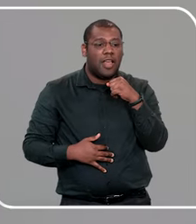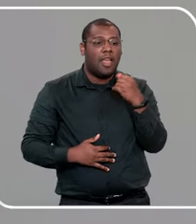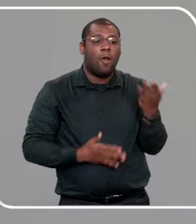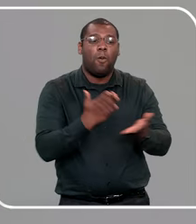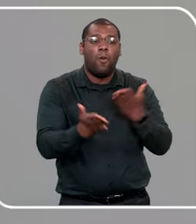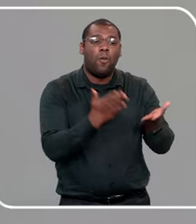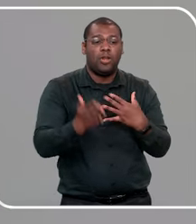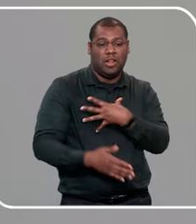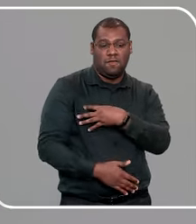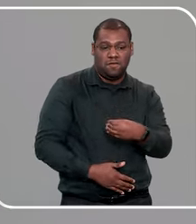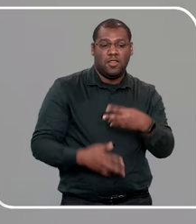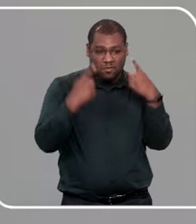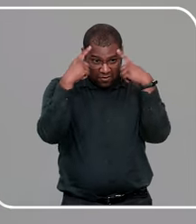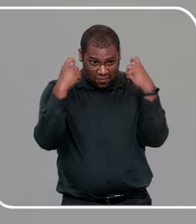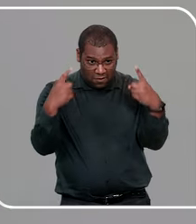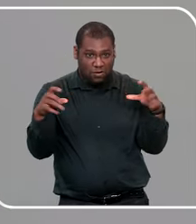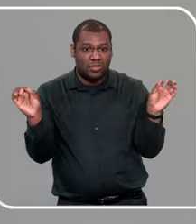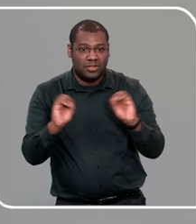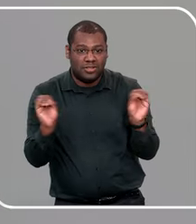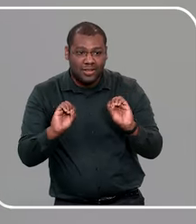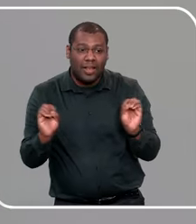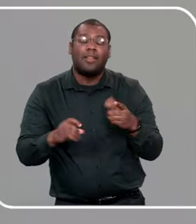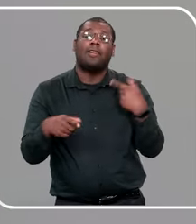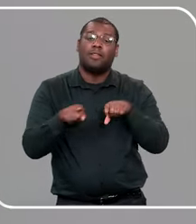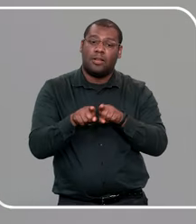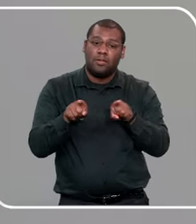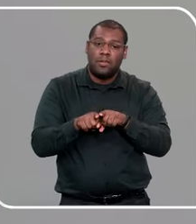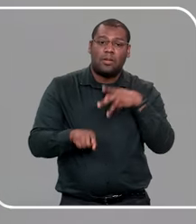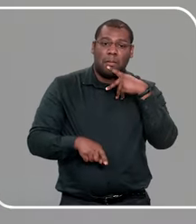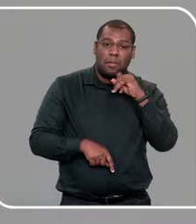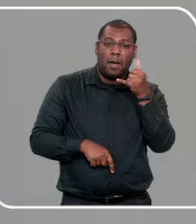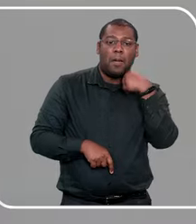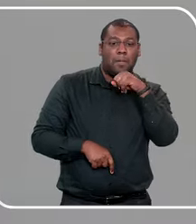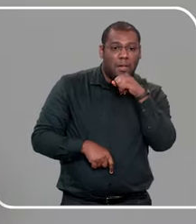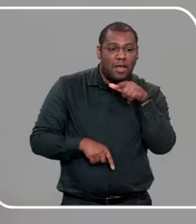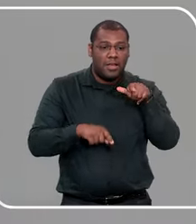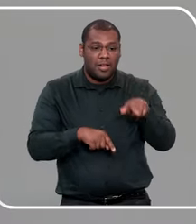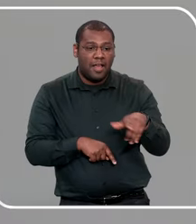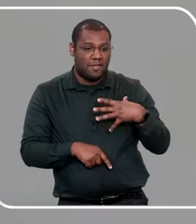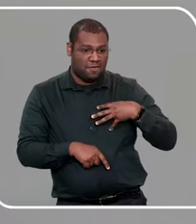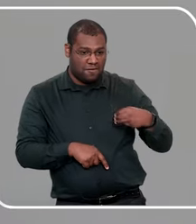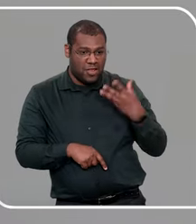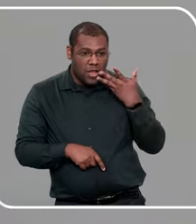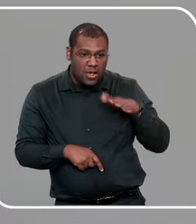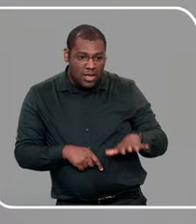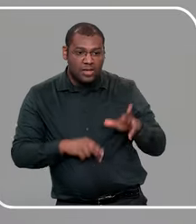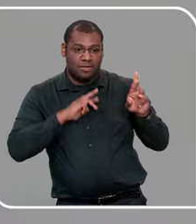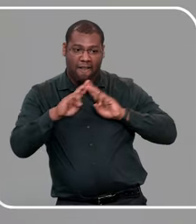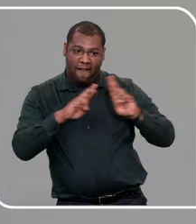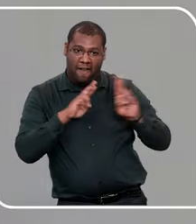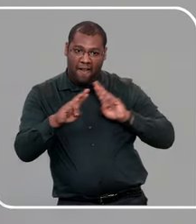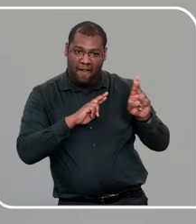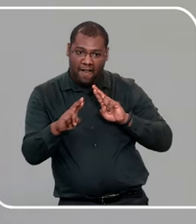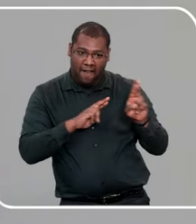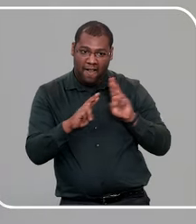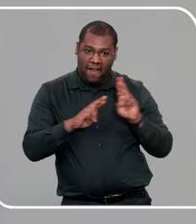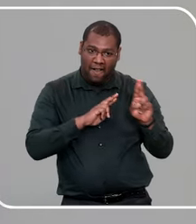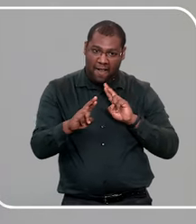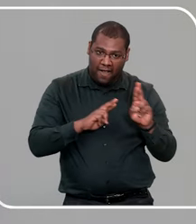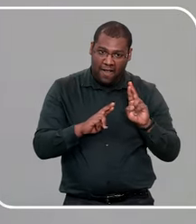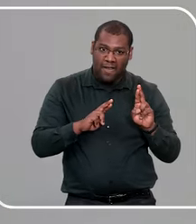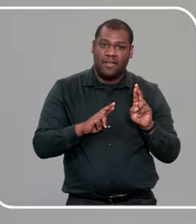gente possa, estabelecer para os nossos filhos, uma relação de confiança, e que os nossos filhos, possam contar com a gente, para qualquer coisa que seja.